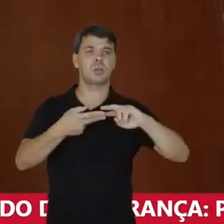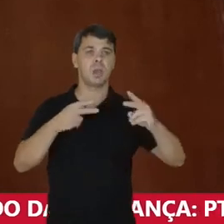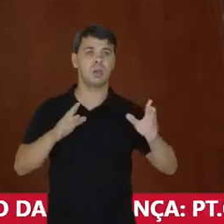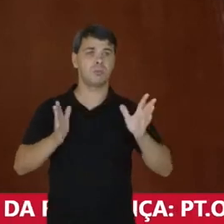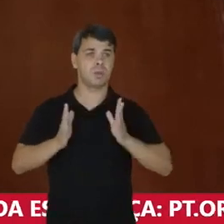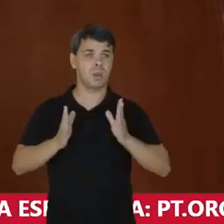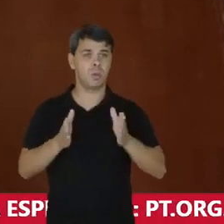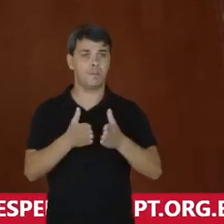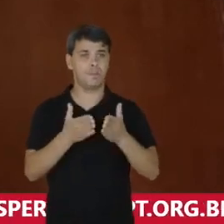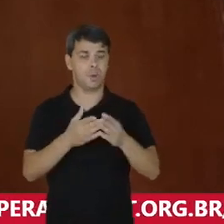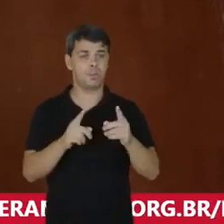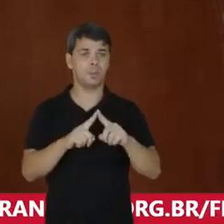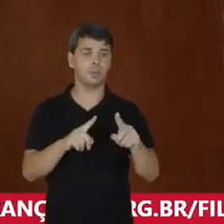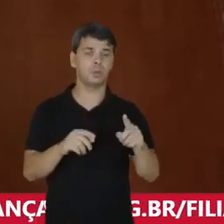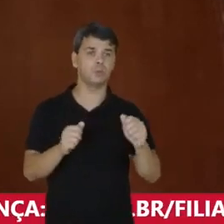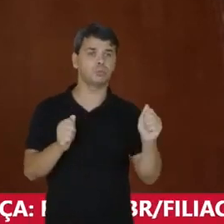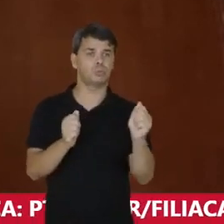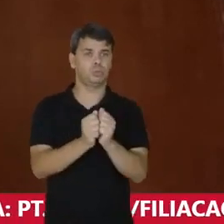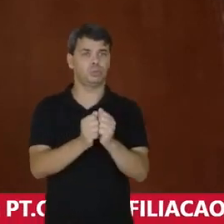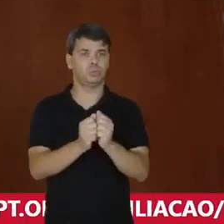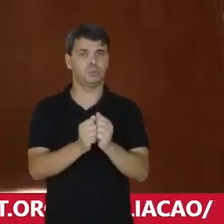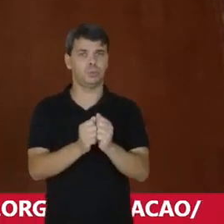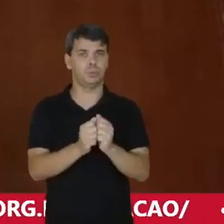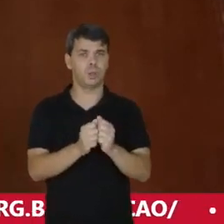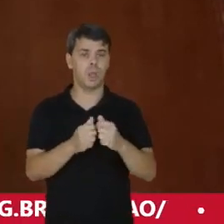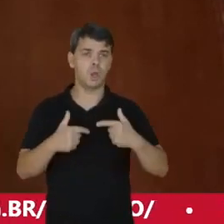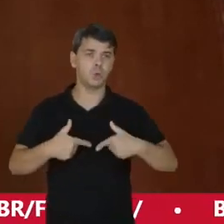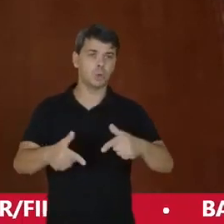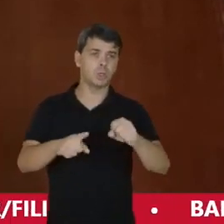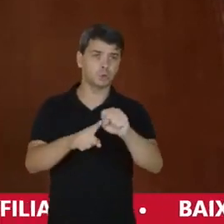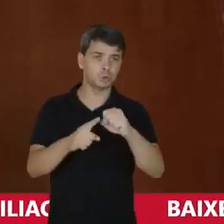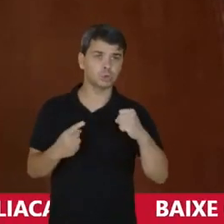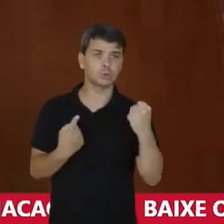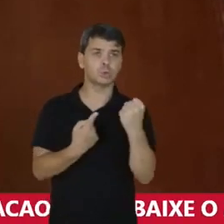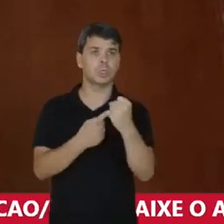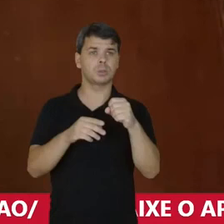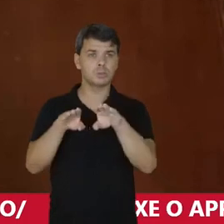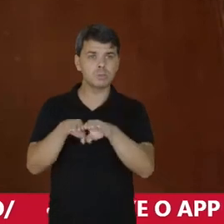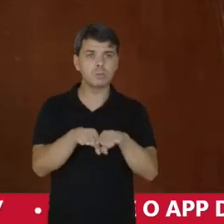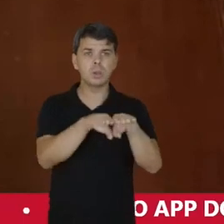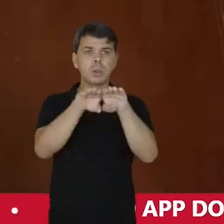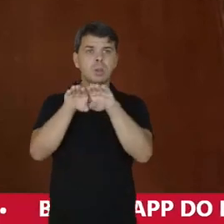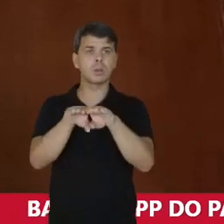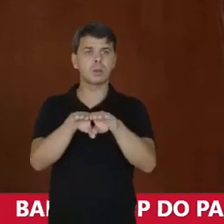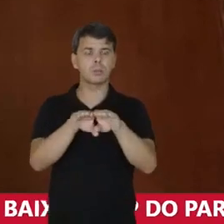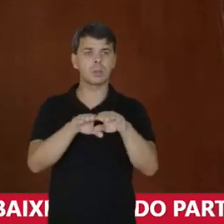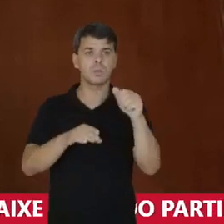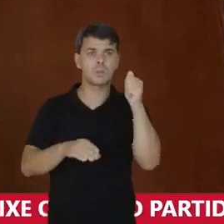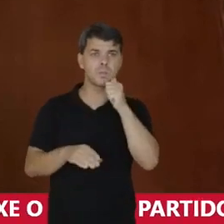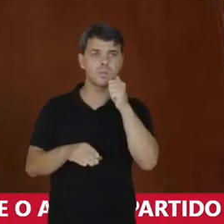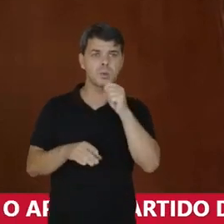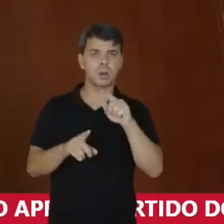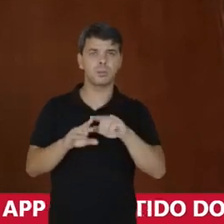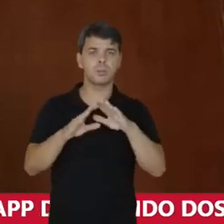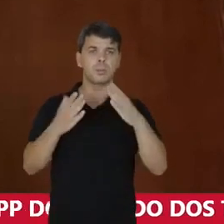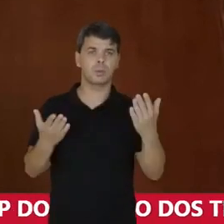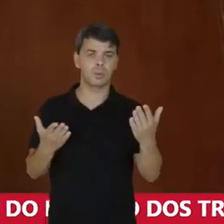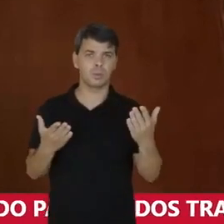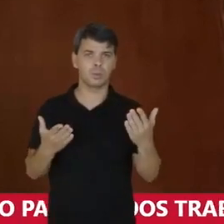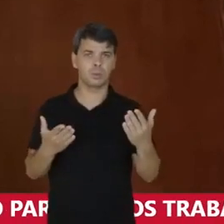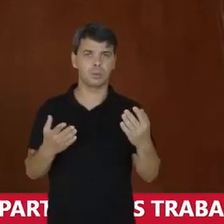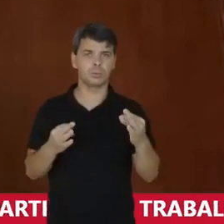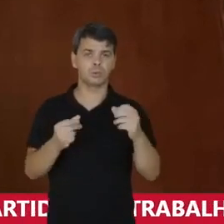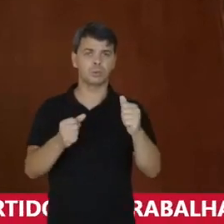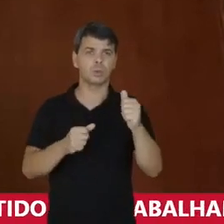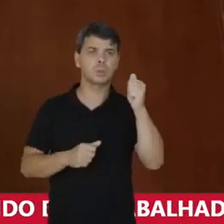classe E dizer Que nós estamos juntas Para lutar Para uma sociedade Mais igual Mais equânime Para as mulheres Mas isso passa